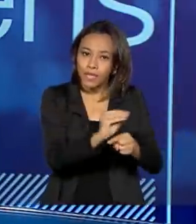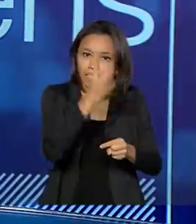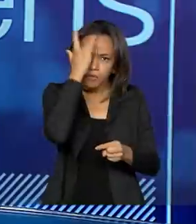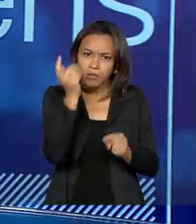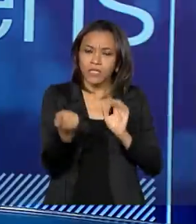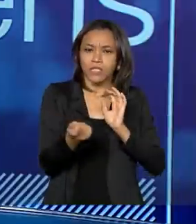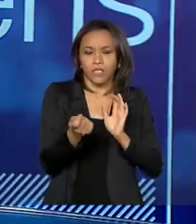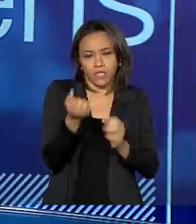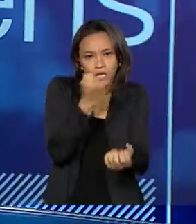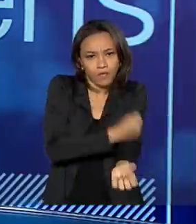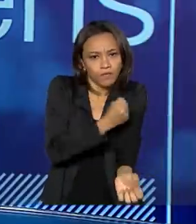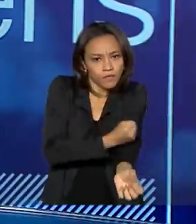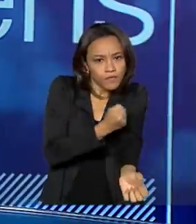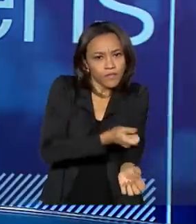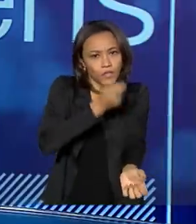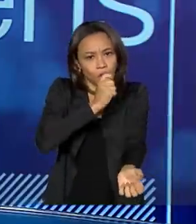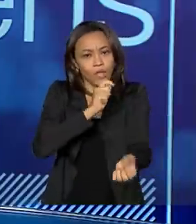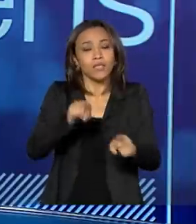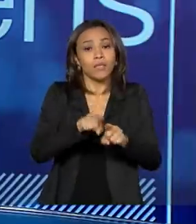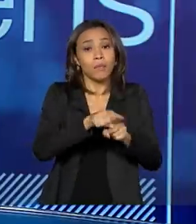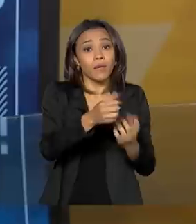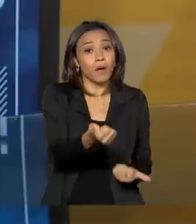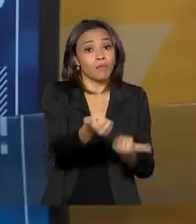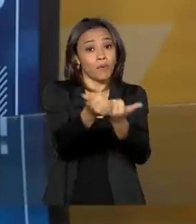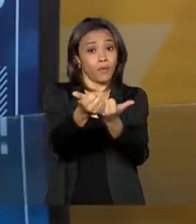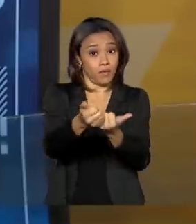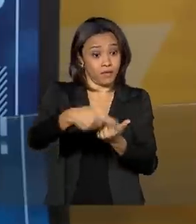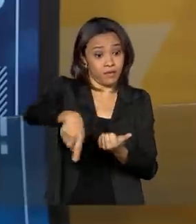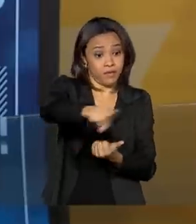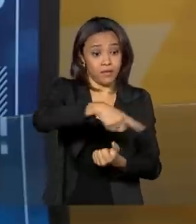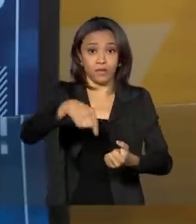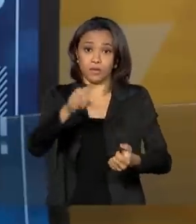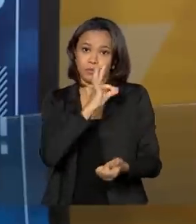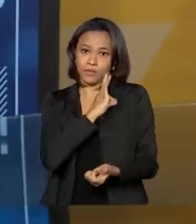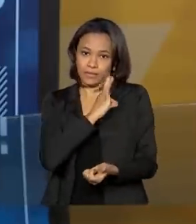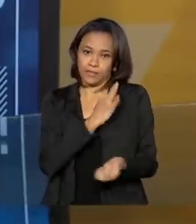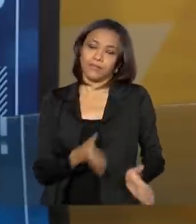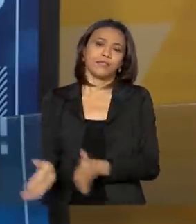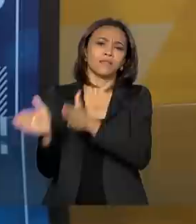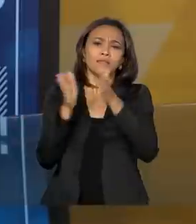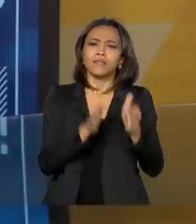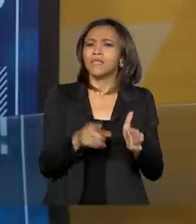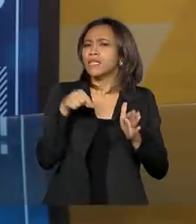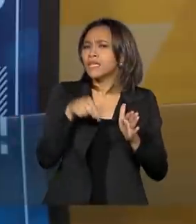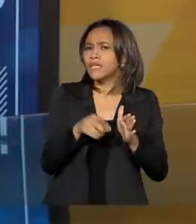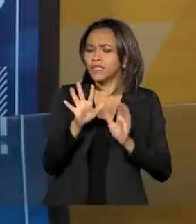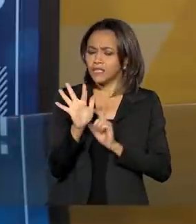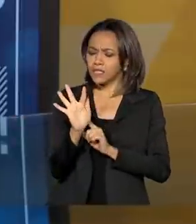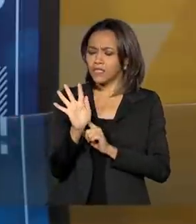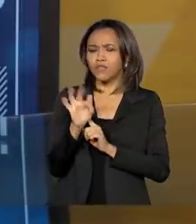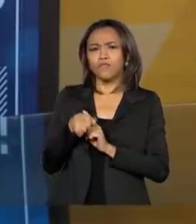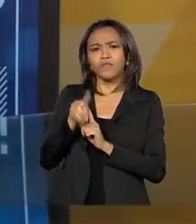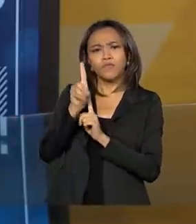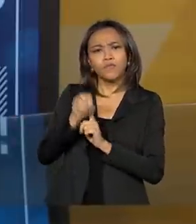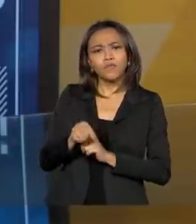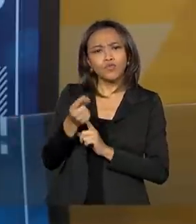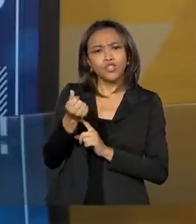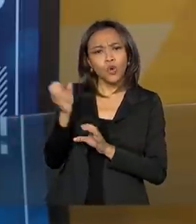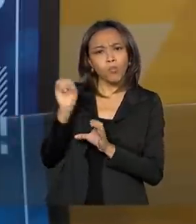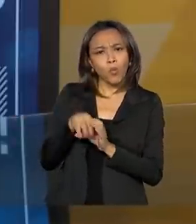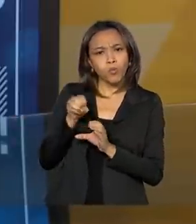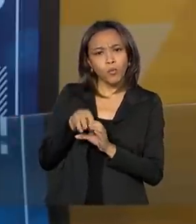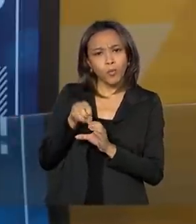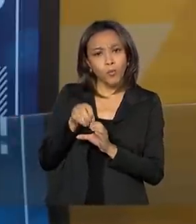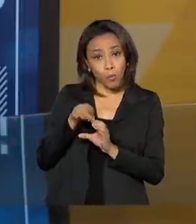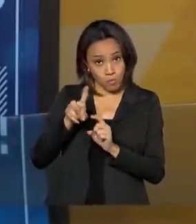também no reaparelhamento das polícias. E o Fundo Nacional Antidrogas, por conta também de uma mudança da